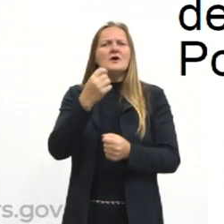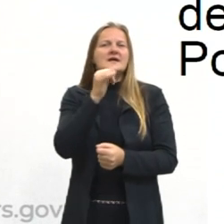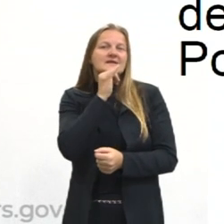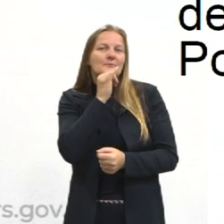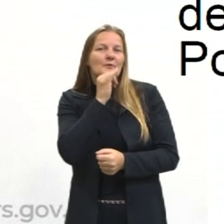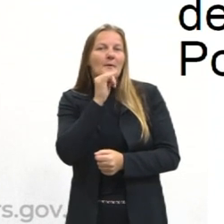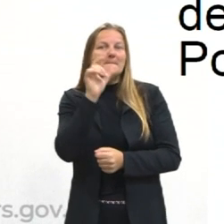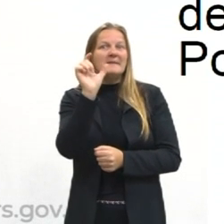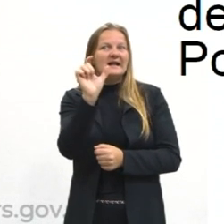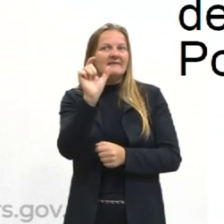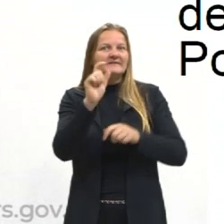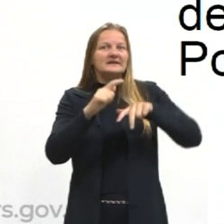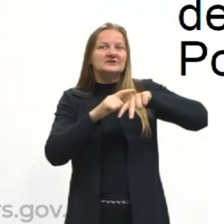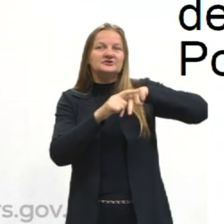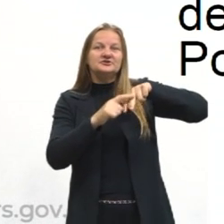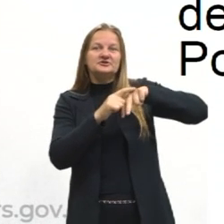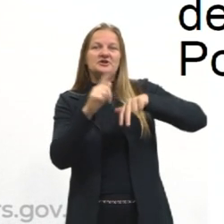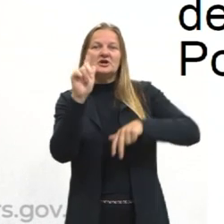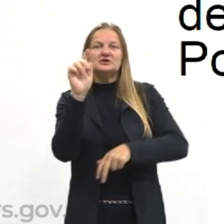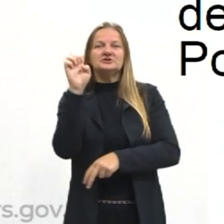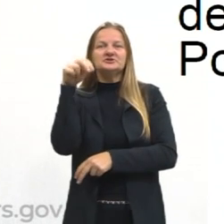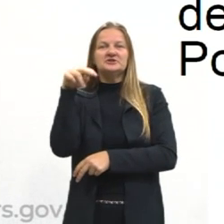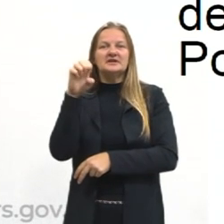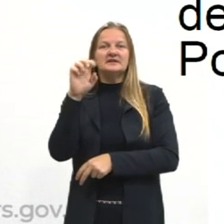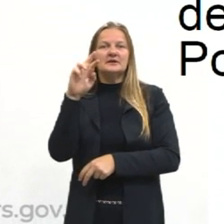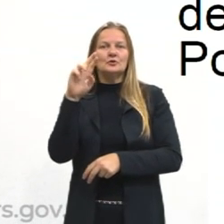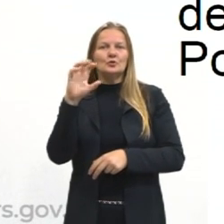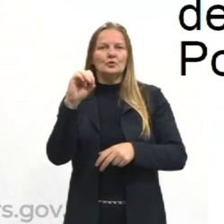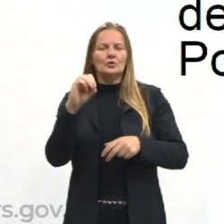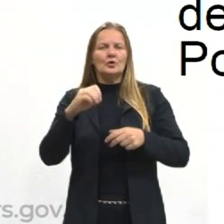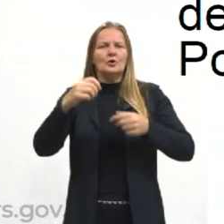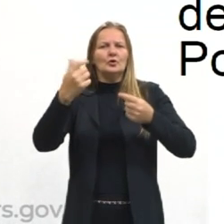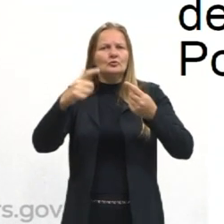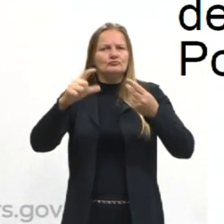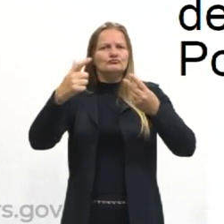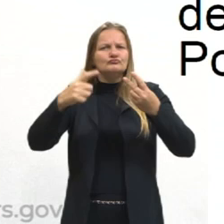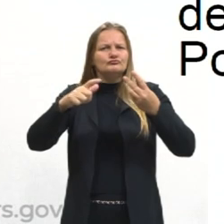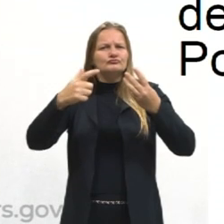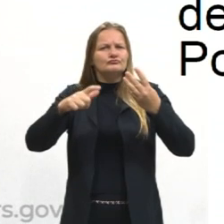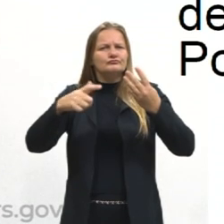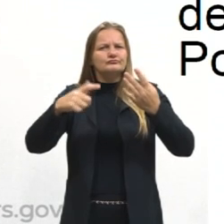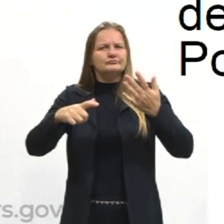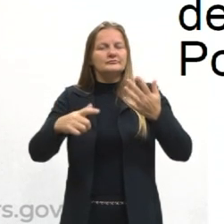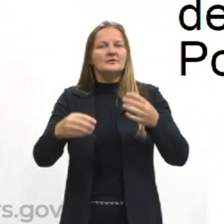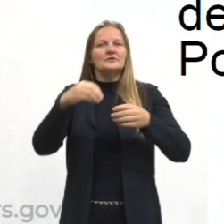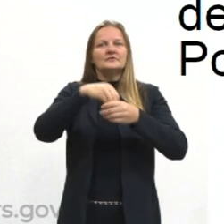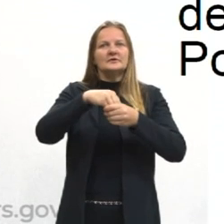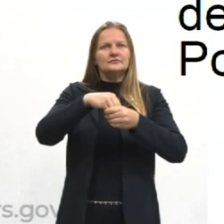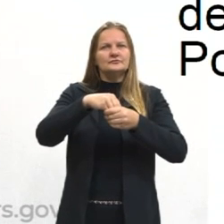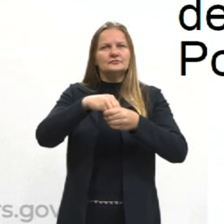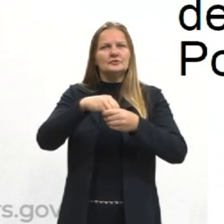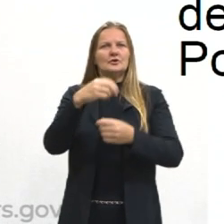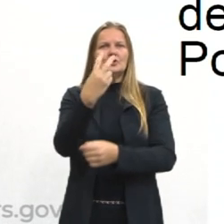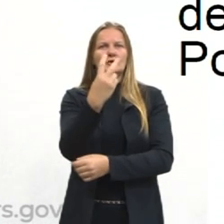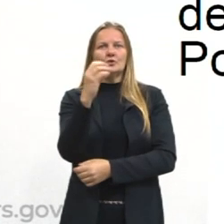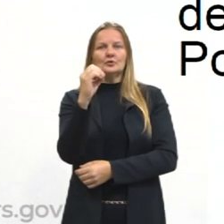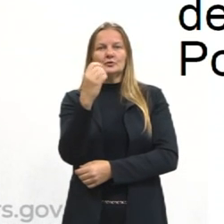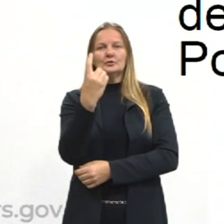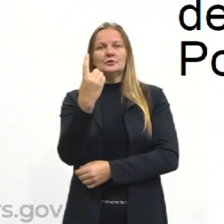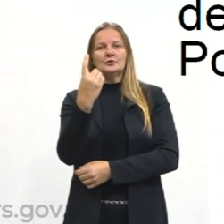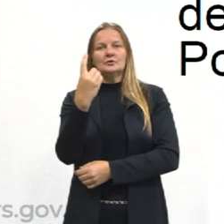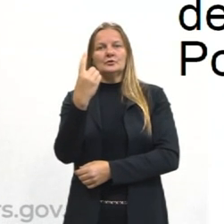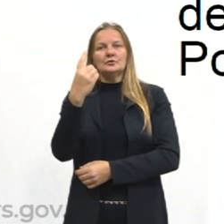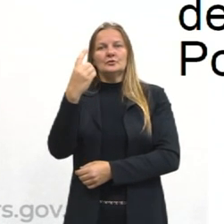gênero vai aparecer nas questões do Enem de língua portuguesa de 2009 a 2018.